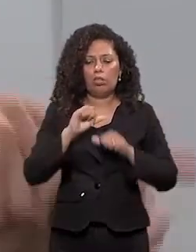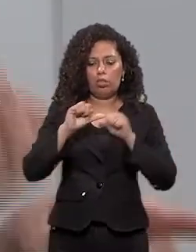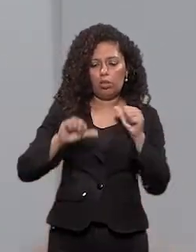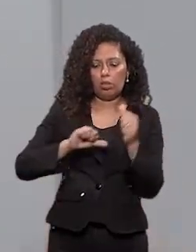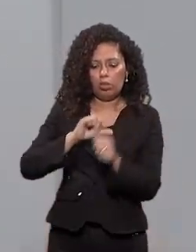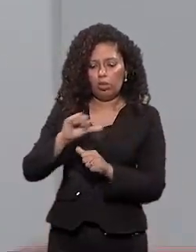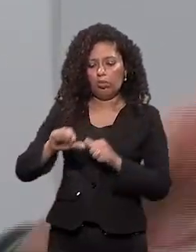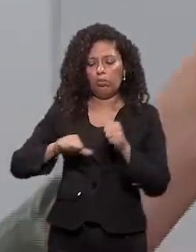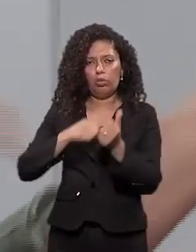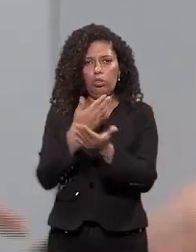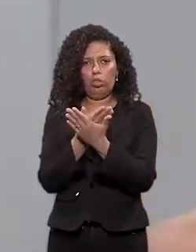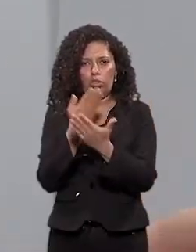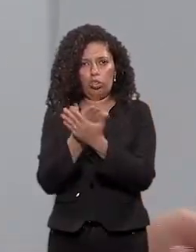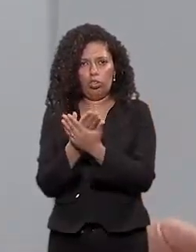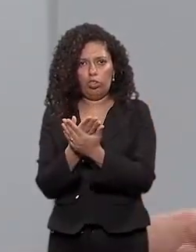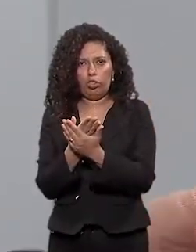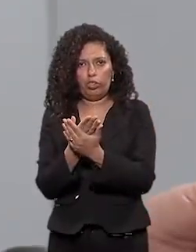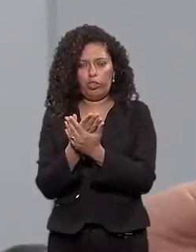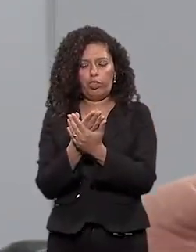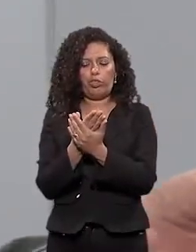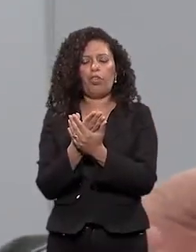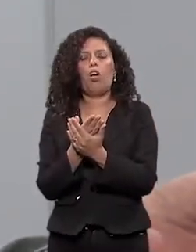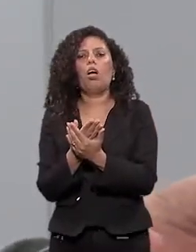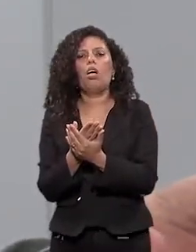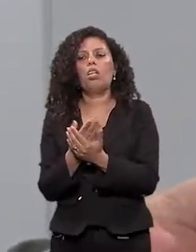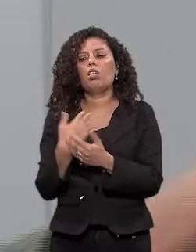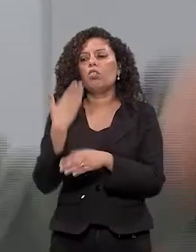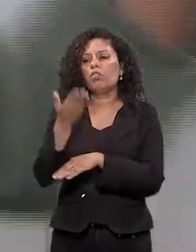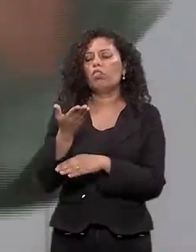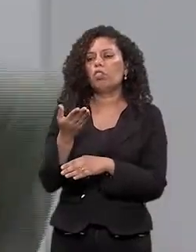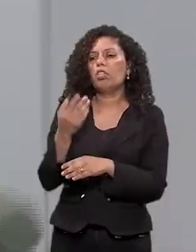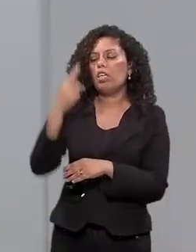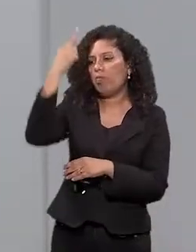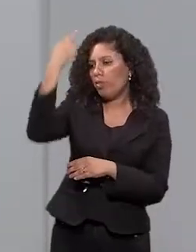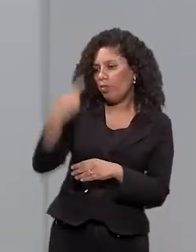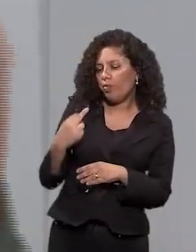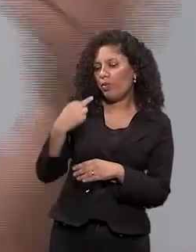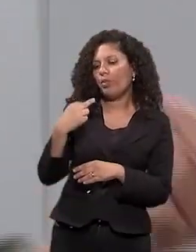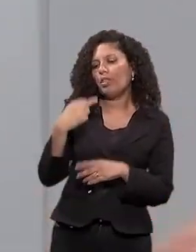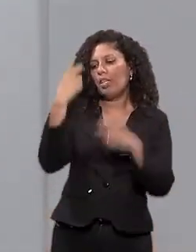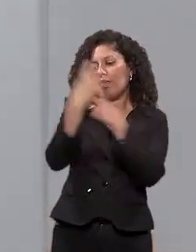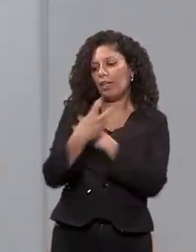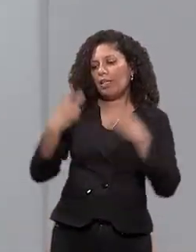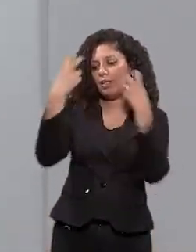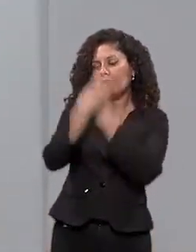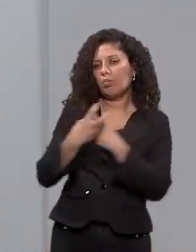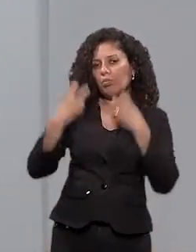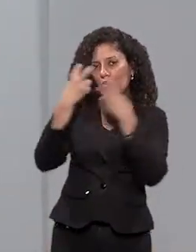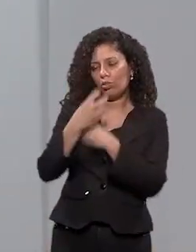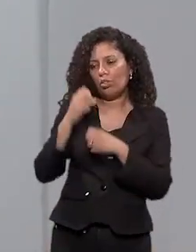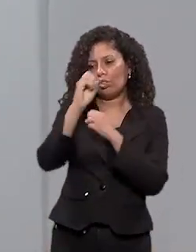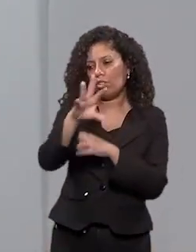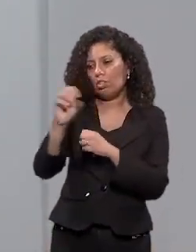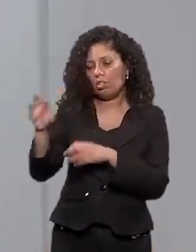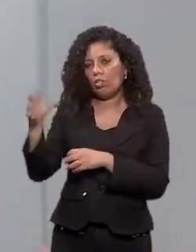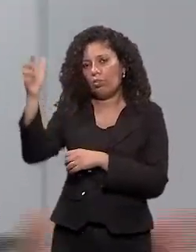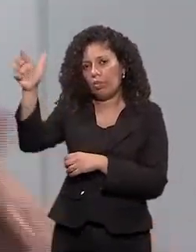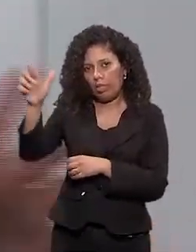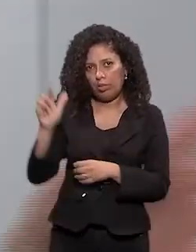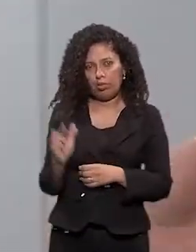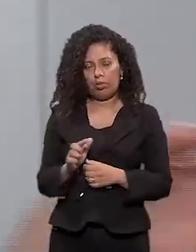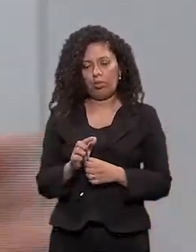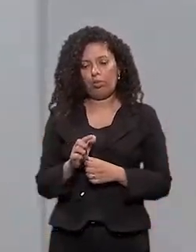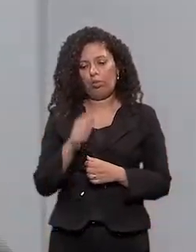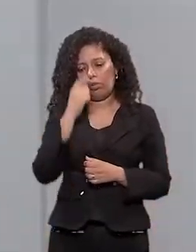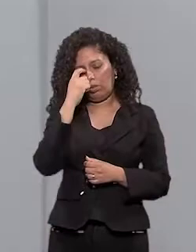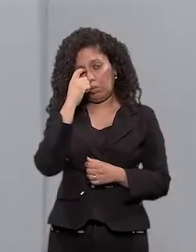escola E criança que mudou Que estudava numa escola Foi pra aquela outra Que eu fui trabalhar E aí, tava cantando a música E ensinou pro outro colega Daqui pouco tava a turma